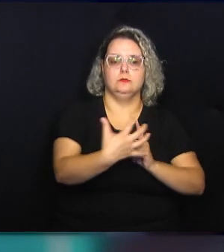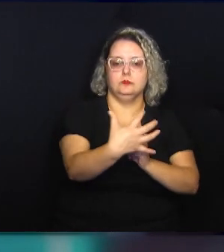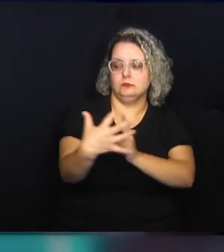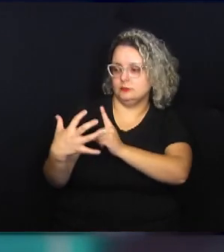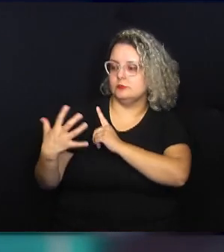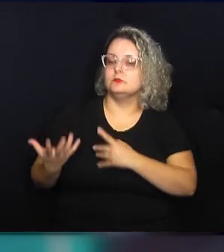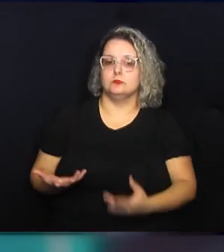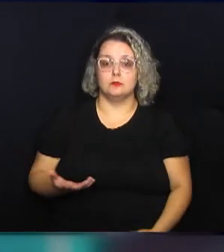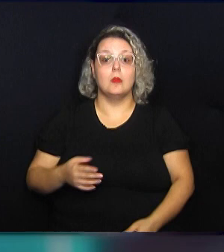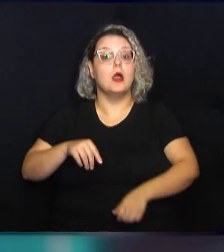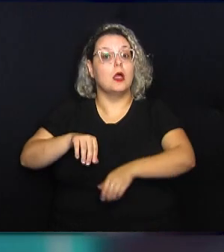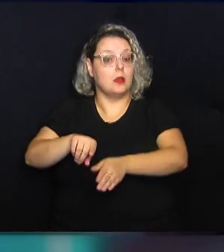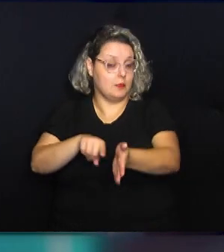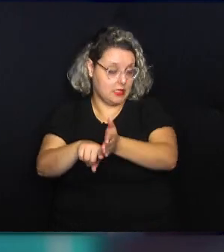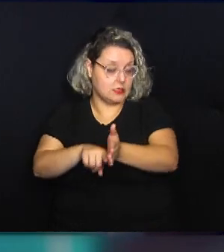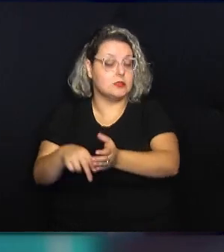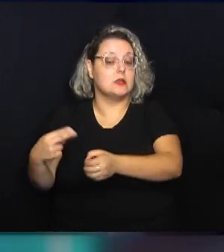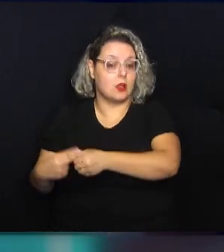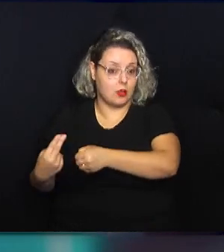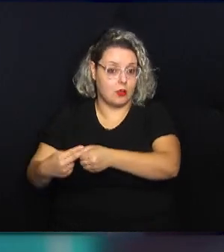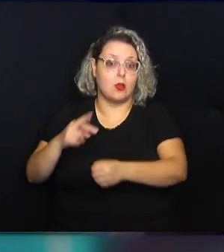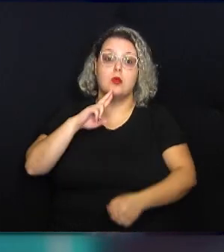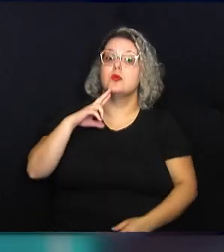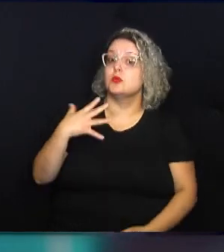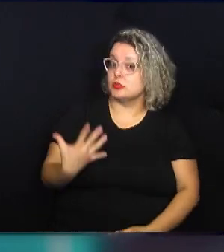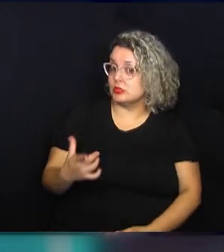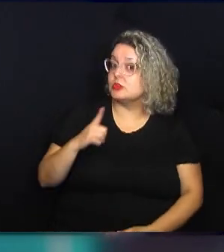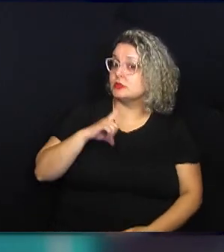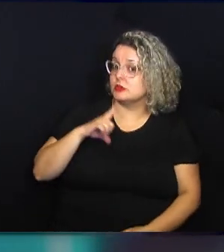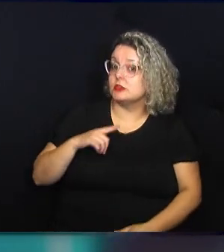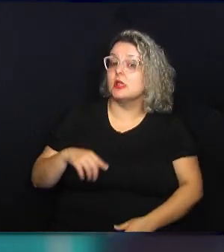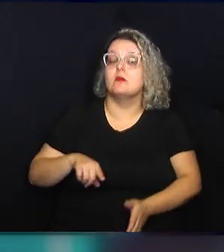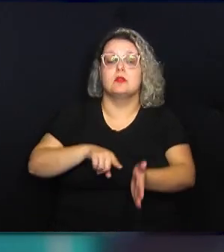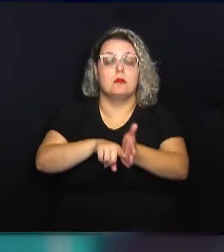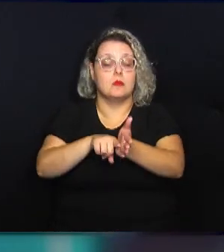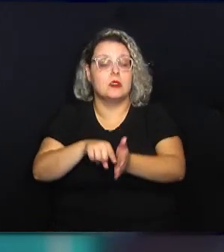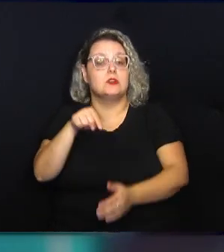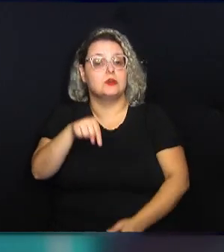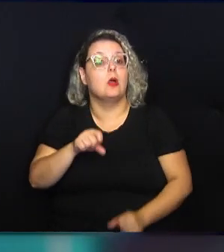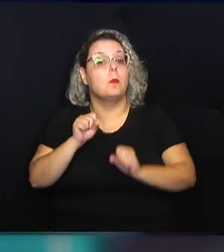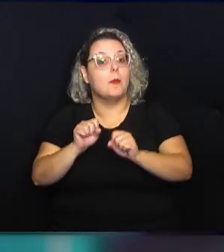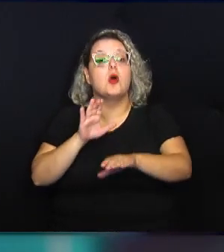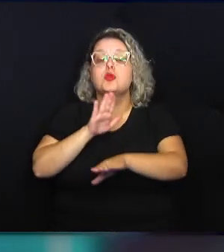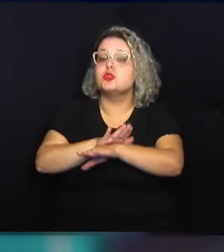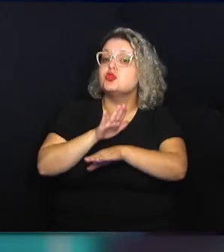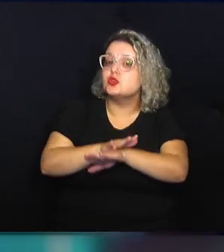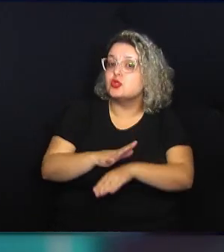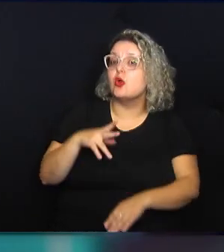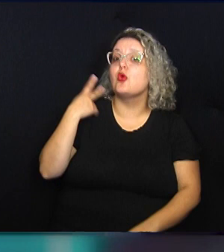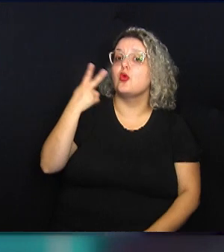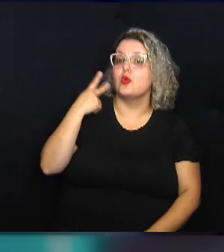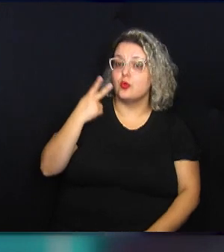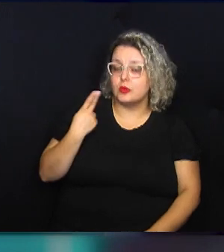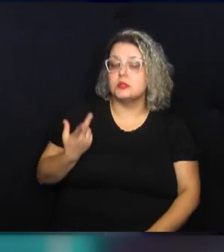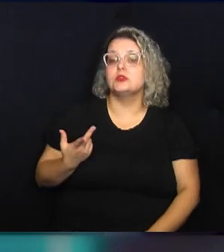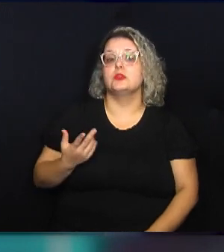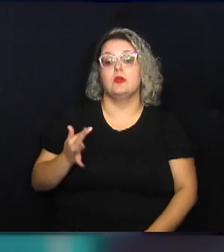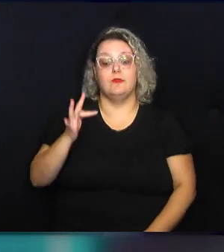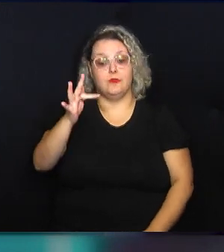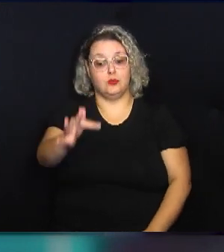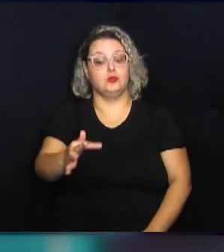com o ambiente. Para a pesquisadora da Unicamp, os resultados obtidos com a pesquisa podem auxiliar